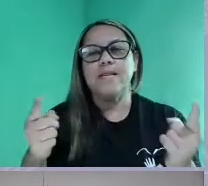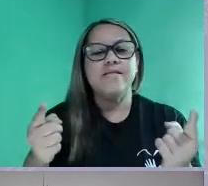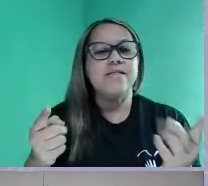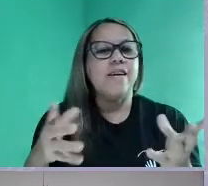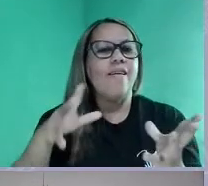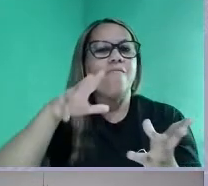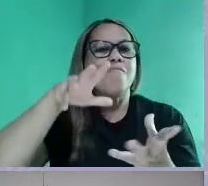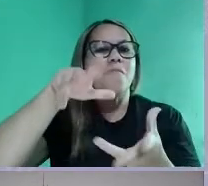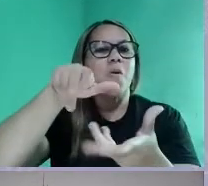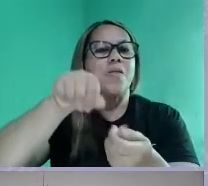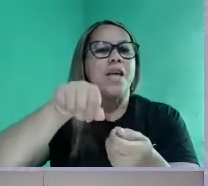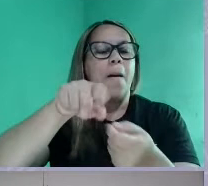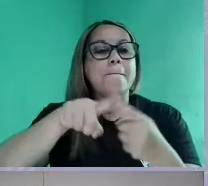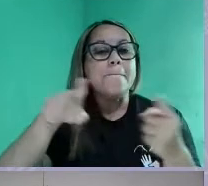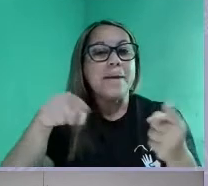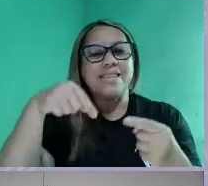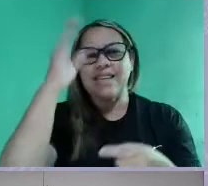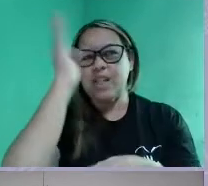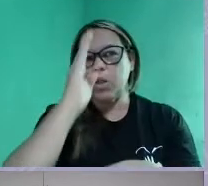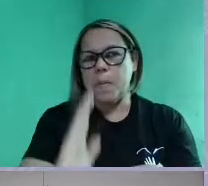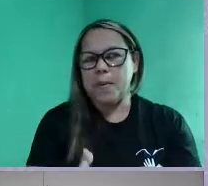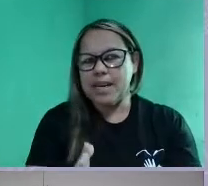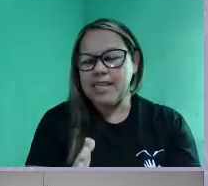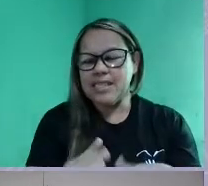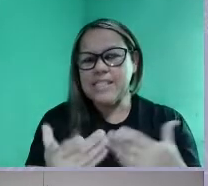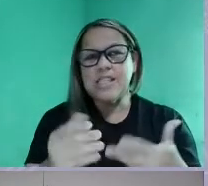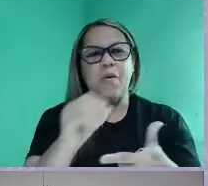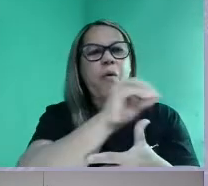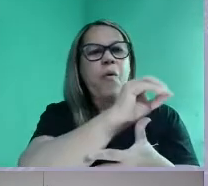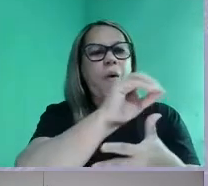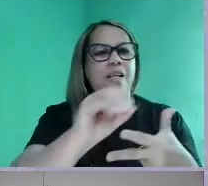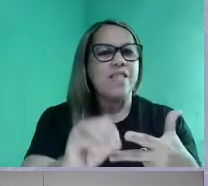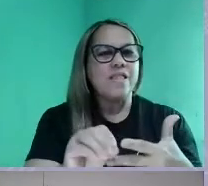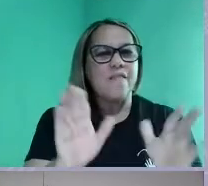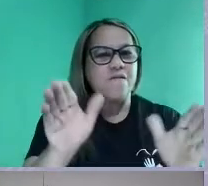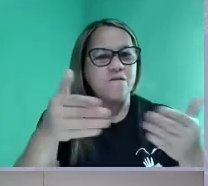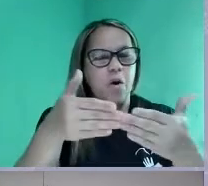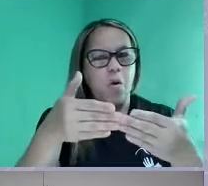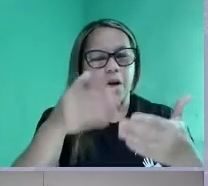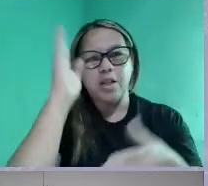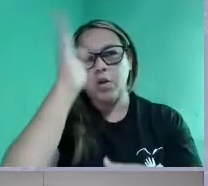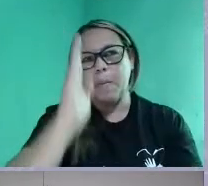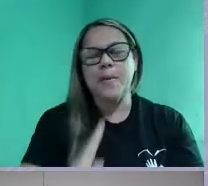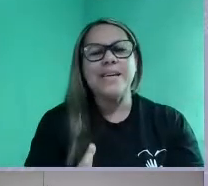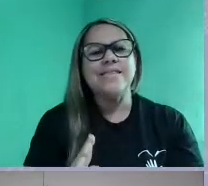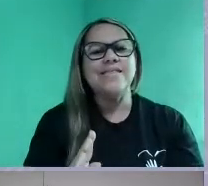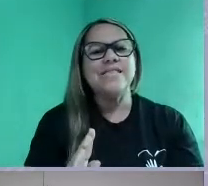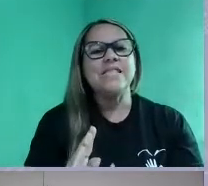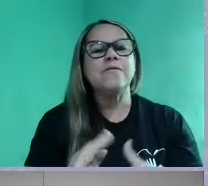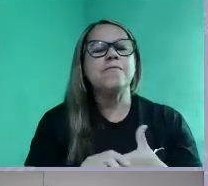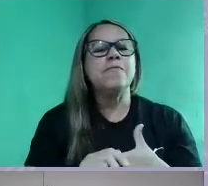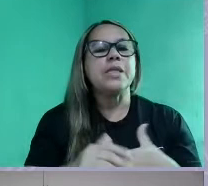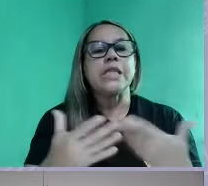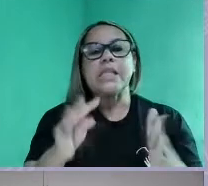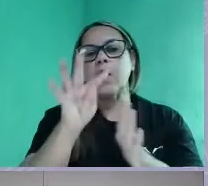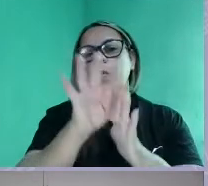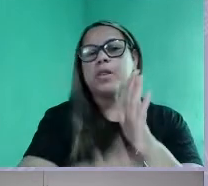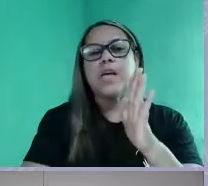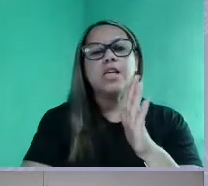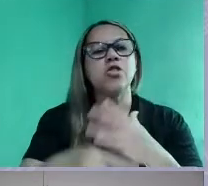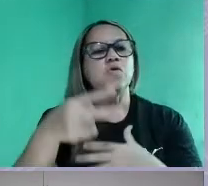Mundial. Mas no Brasil, né? E aí o Enem foca no Brasil, essa questão. Então, o texto 2